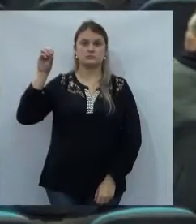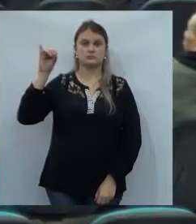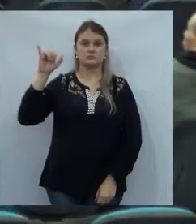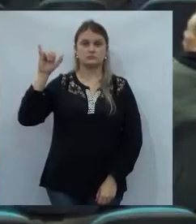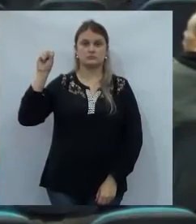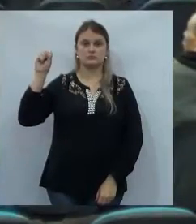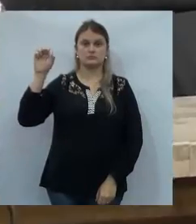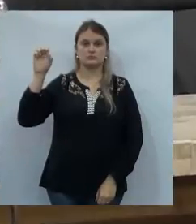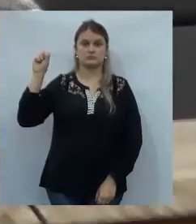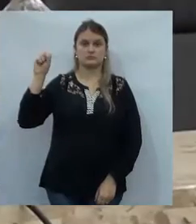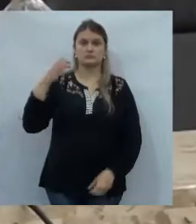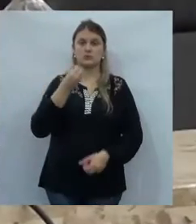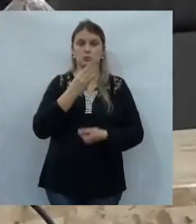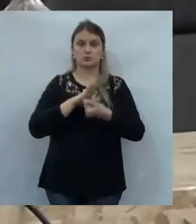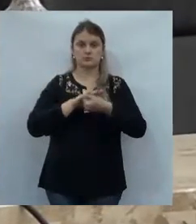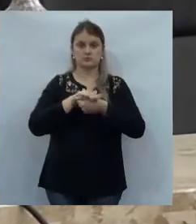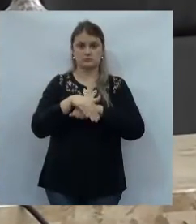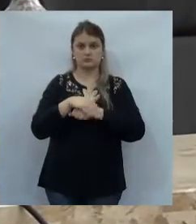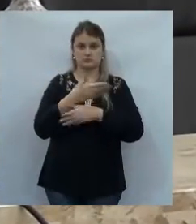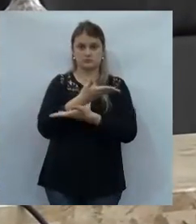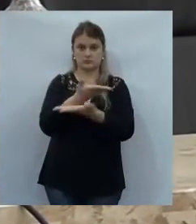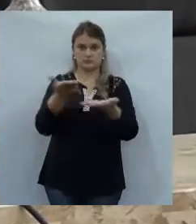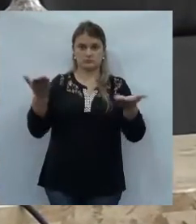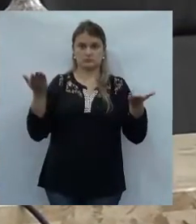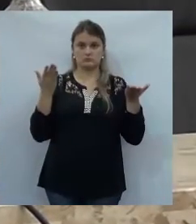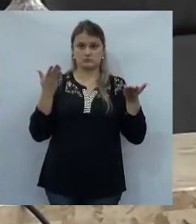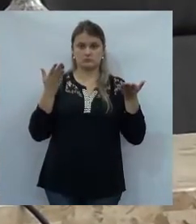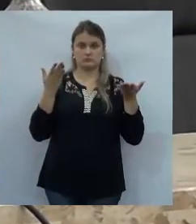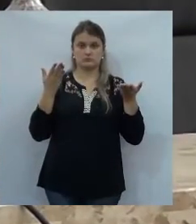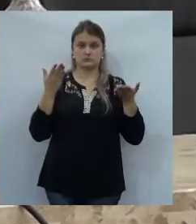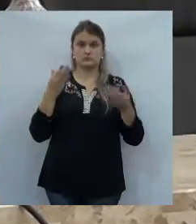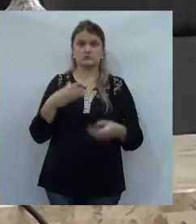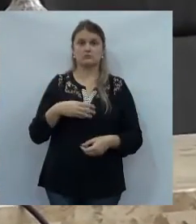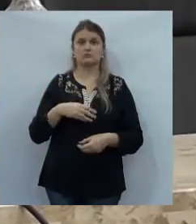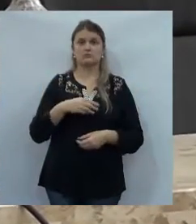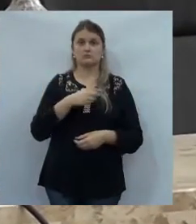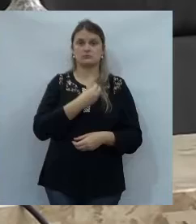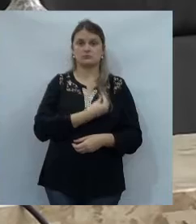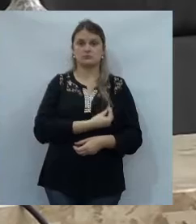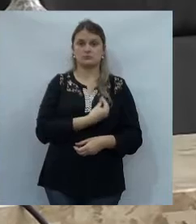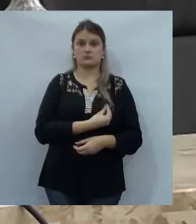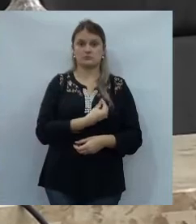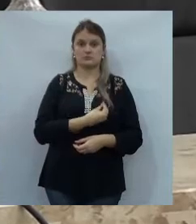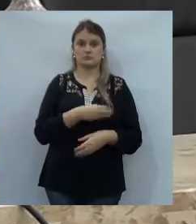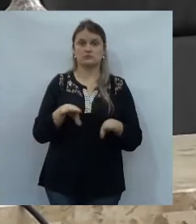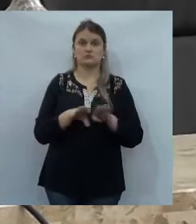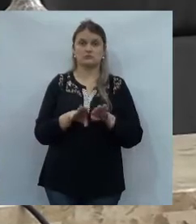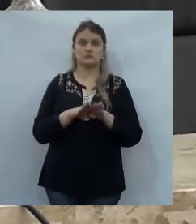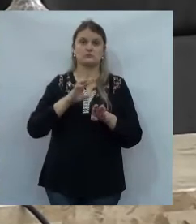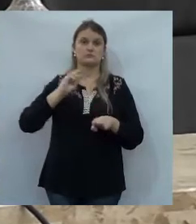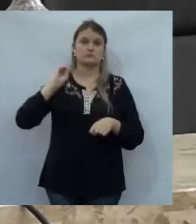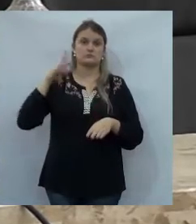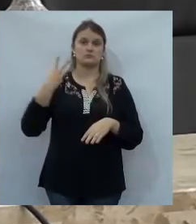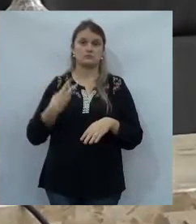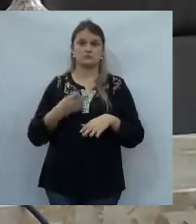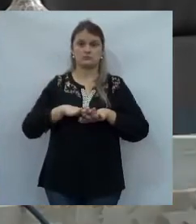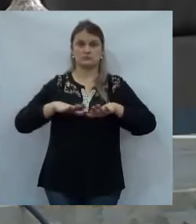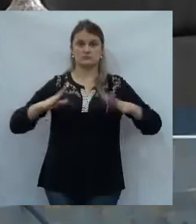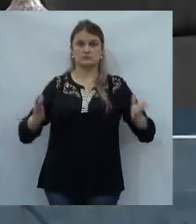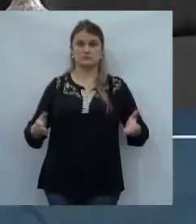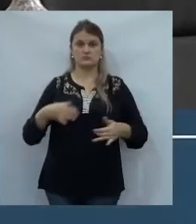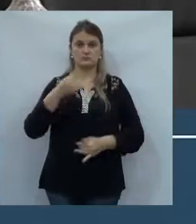Boa noite, senhores da plateia, colegas vereadores, mesa diretora.